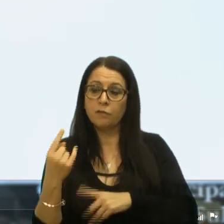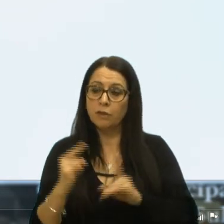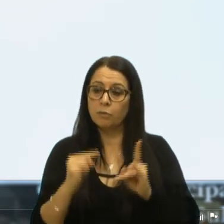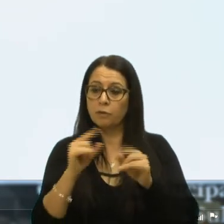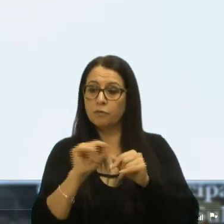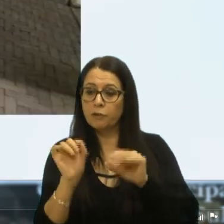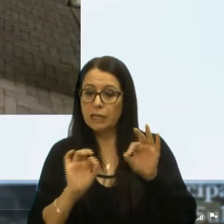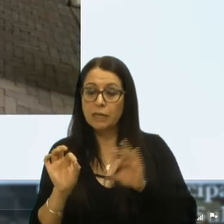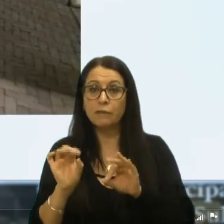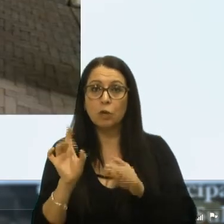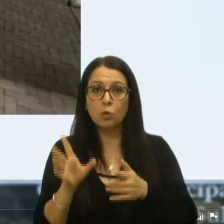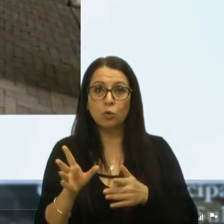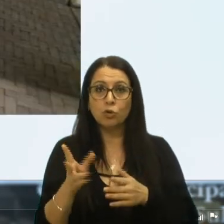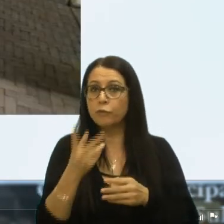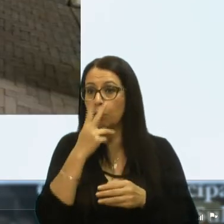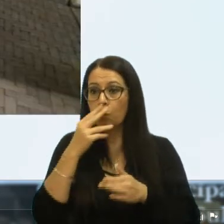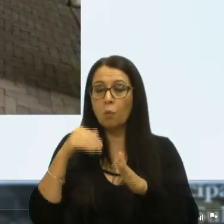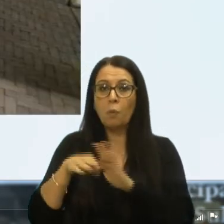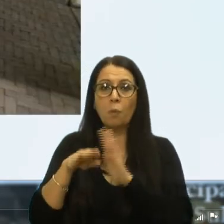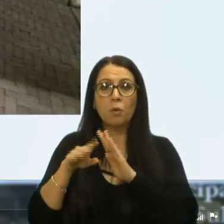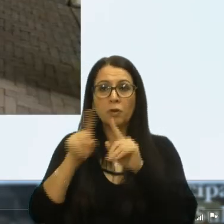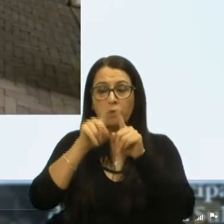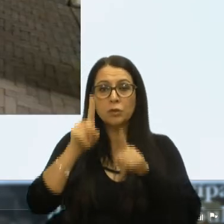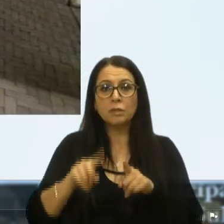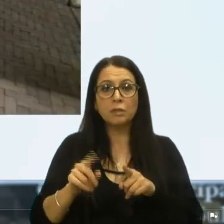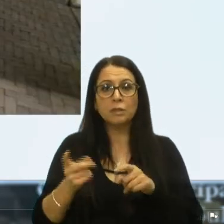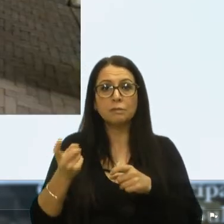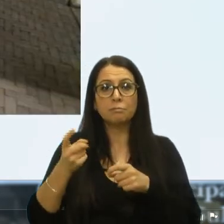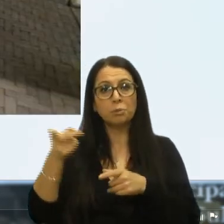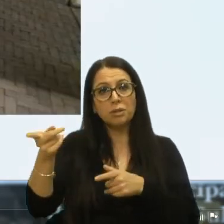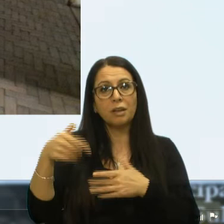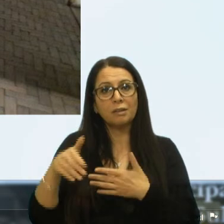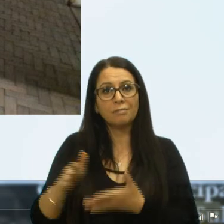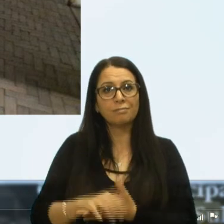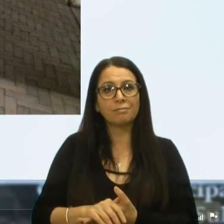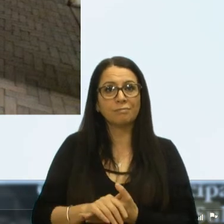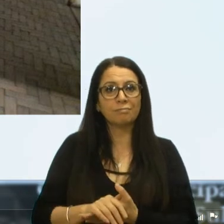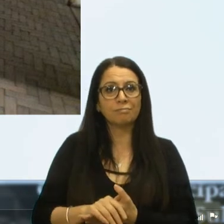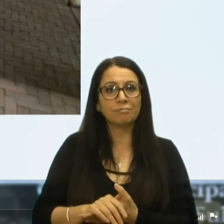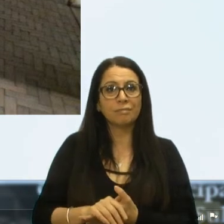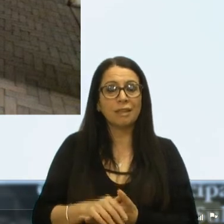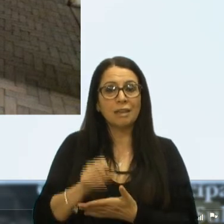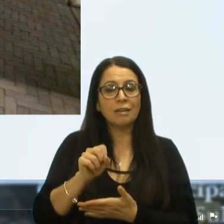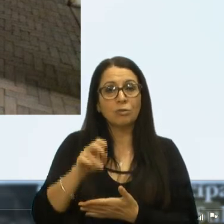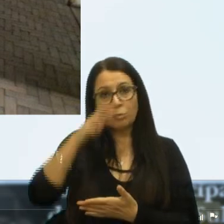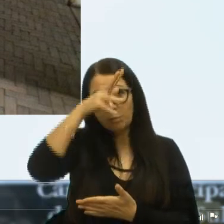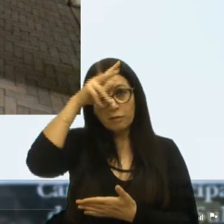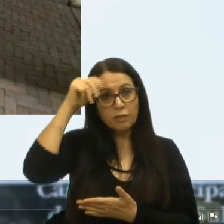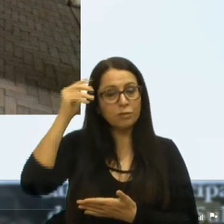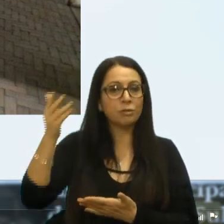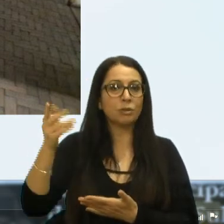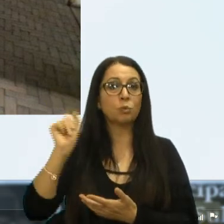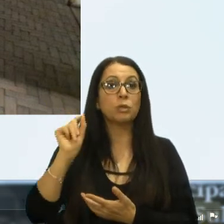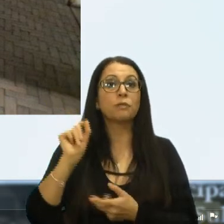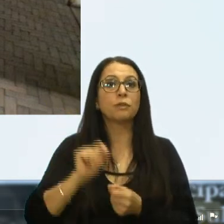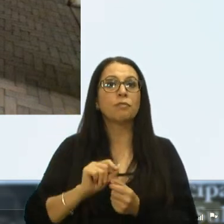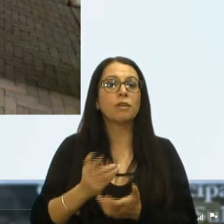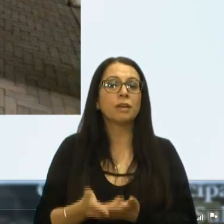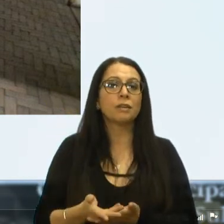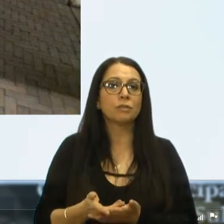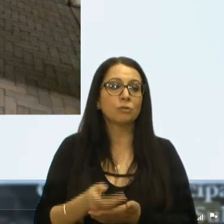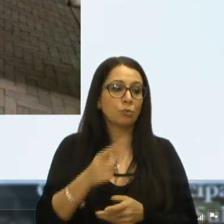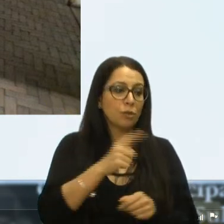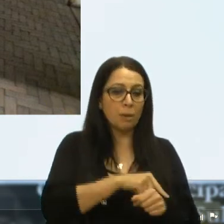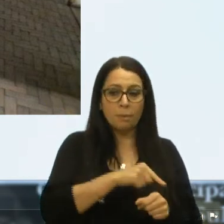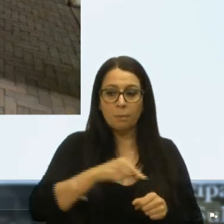finalmente. Hoje virou um depósito, os funcionários voltaram lá embaixo, lá na superfeitura. O que foi feito de lá para cá?